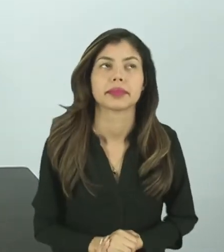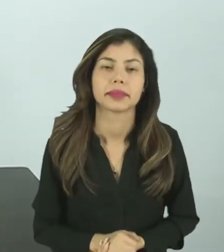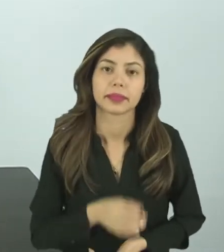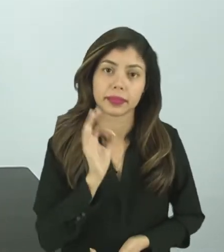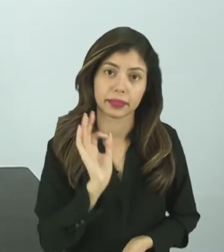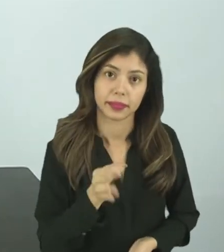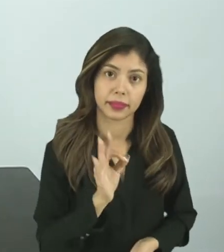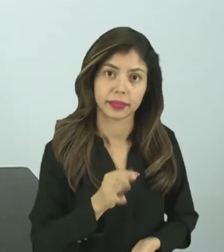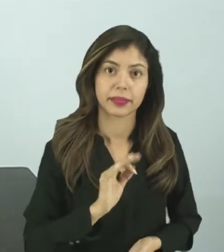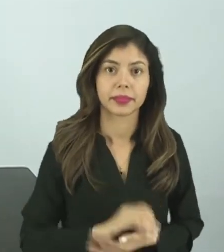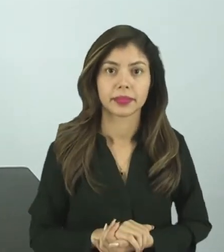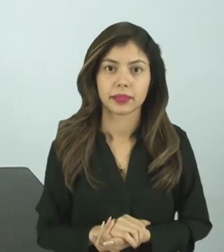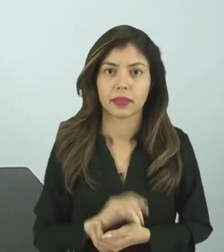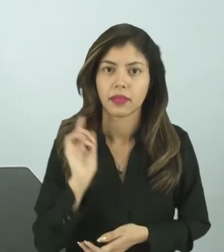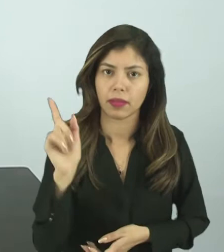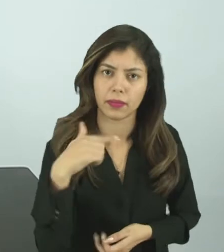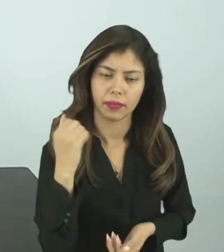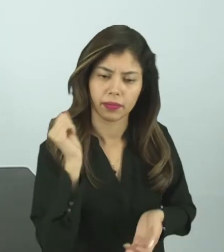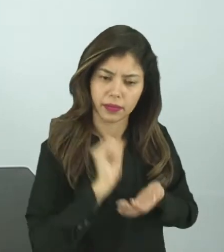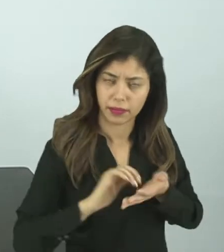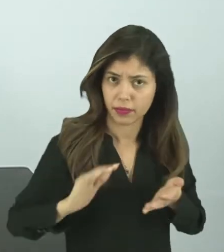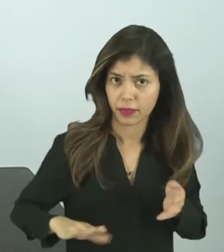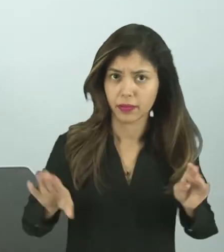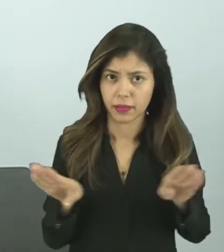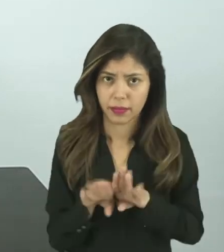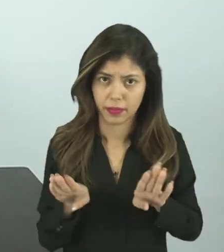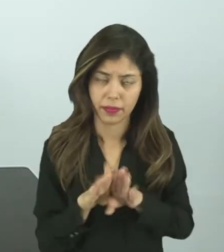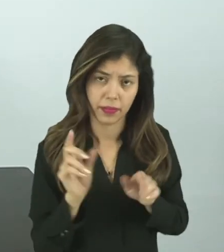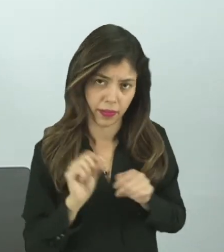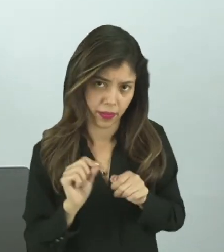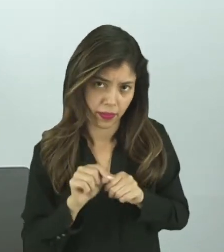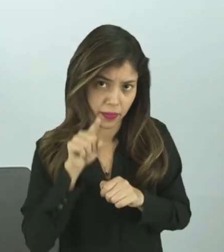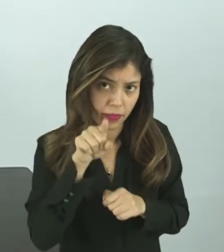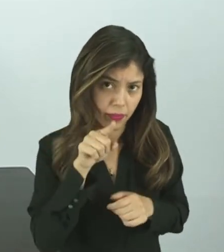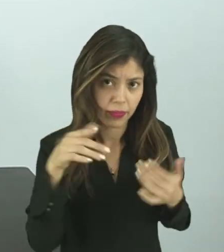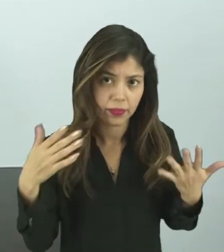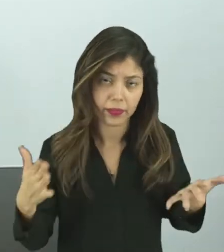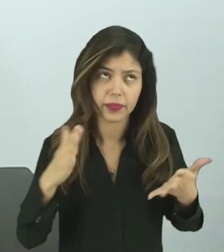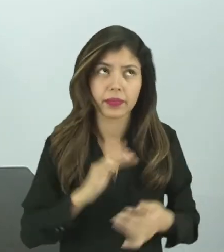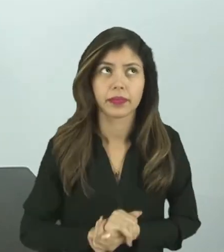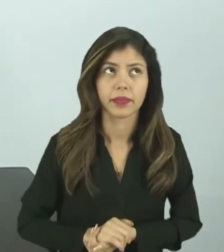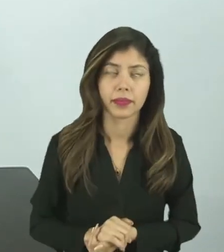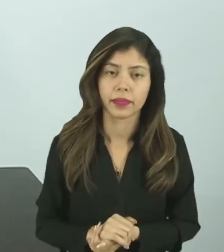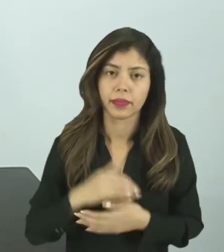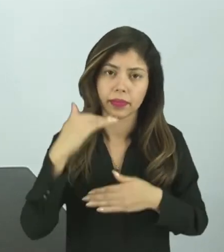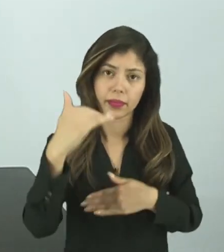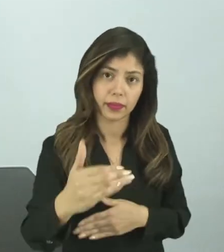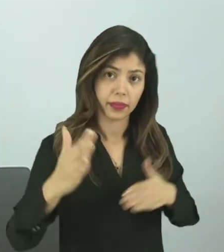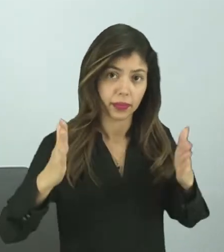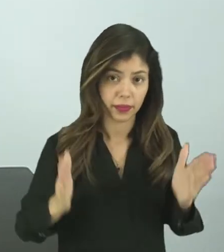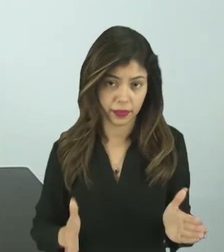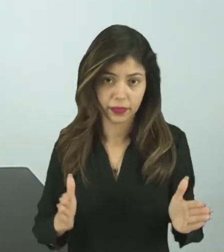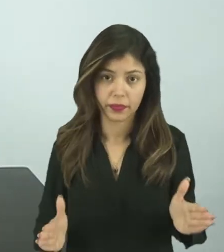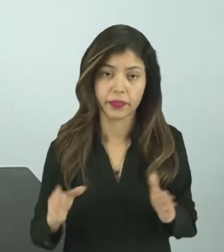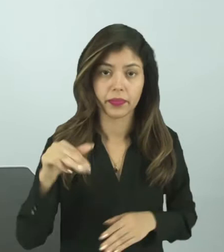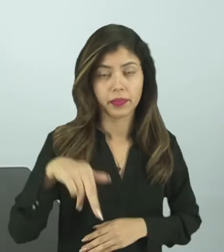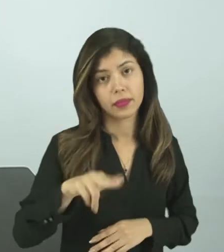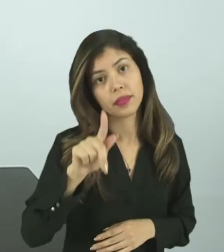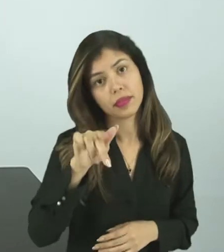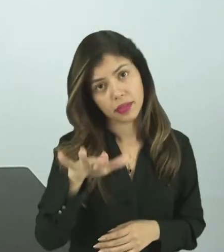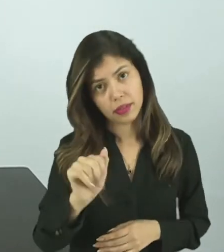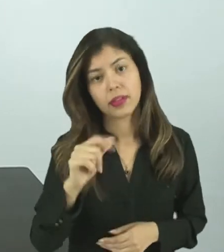Será que tem outras atividades que vocês realizam no período da tarde? Vamos ver se na caixa mágica tem alguma coisa.